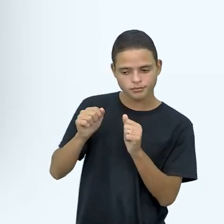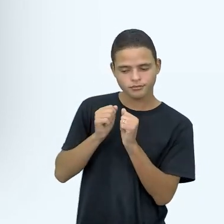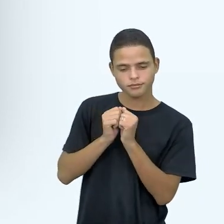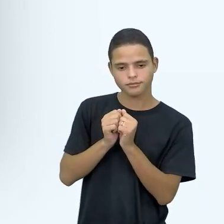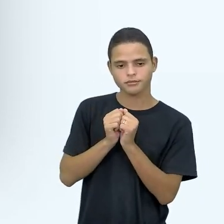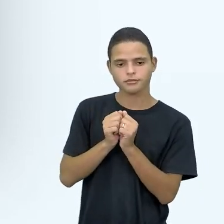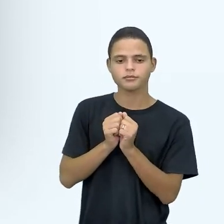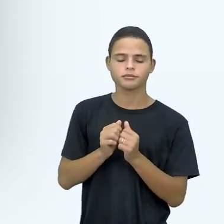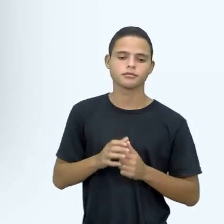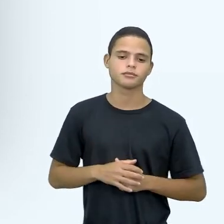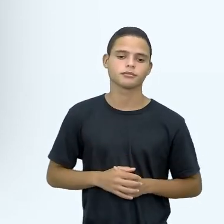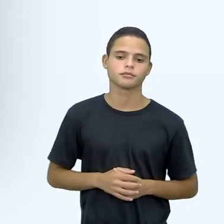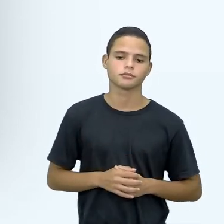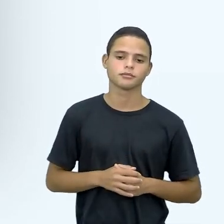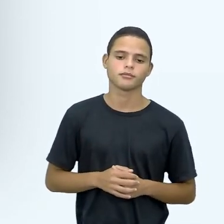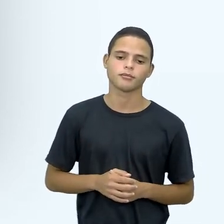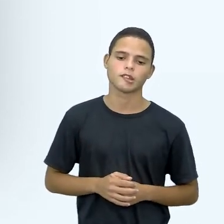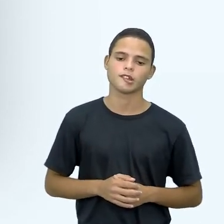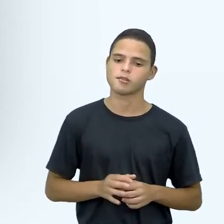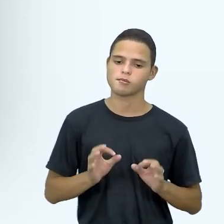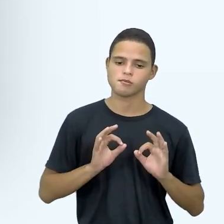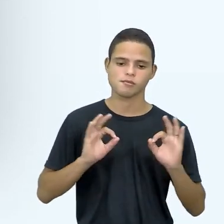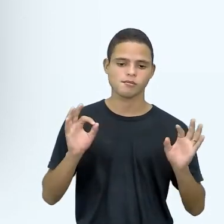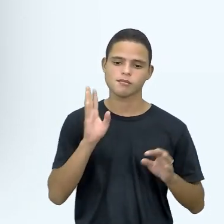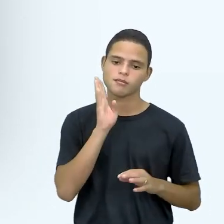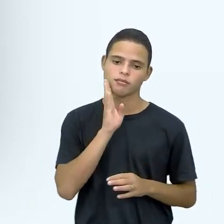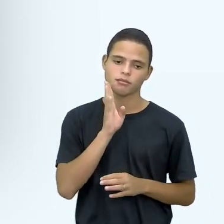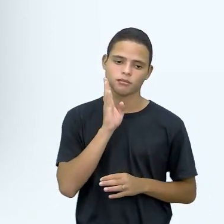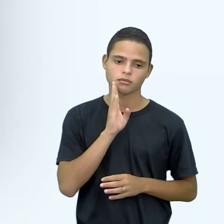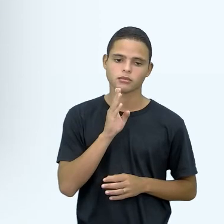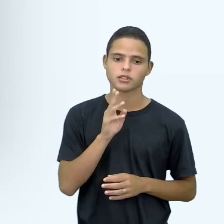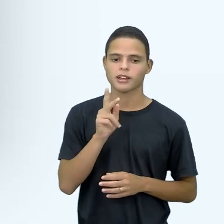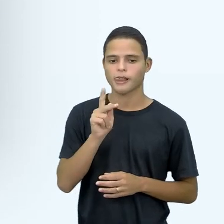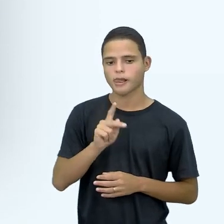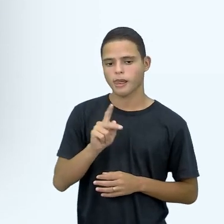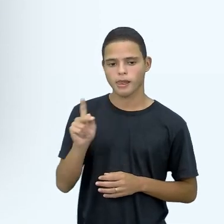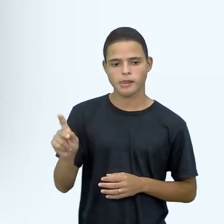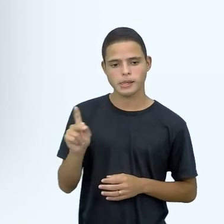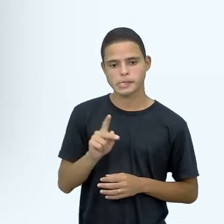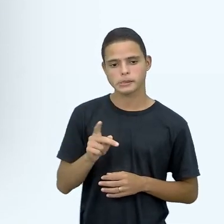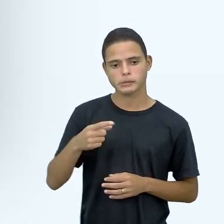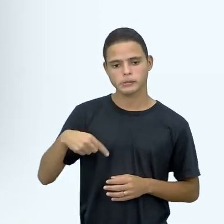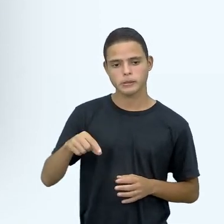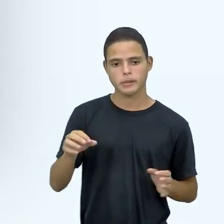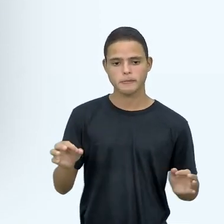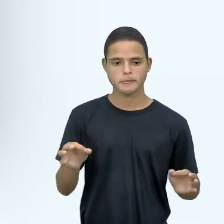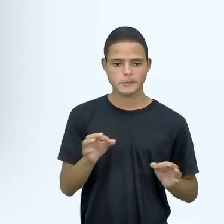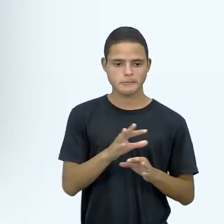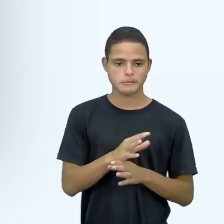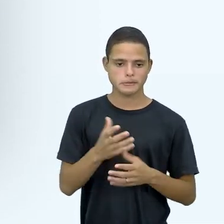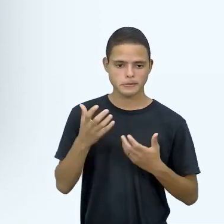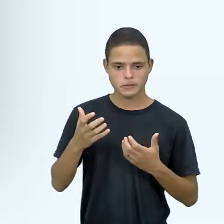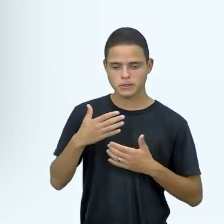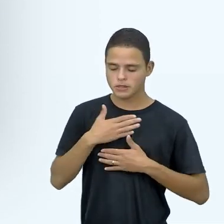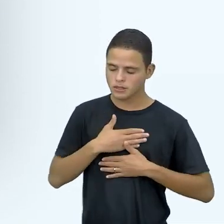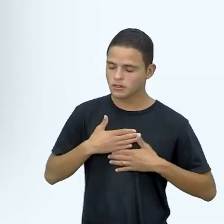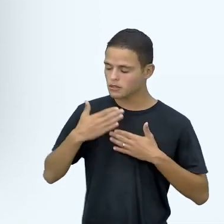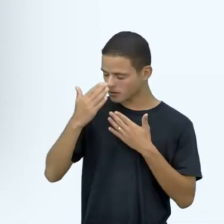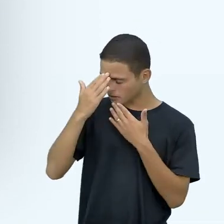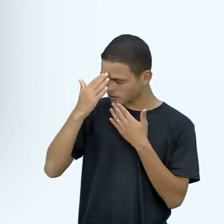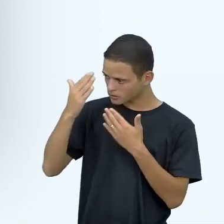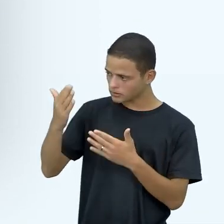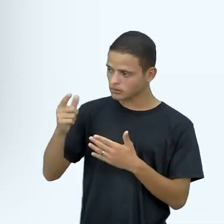antianêmicos, Priscila. Que ótimo, então, professor, olha só, a gente vai encerrando, gostaria de agradecer